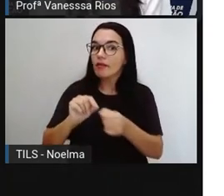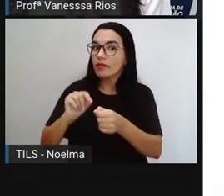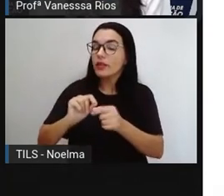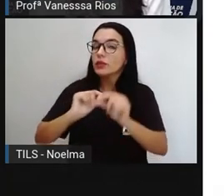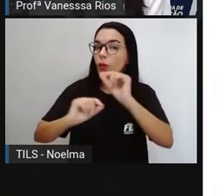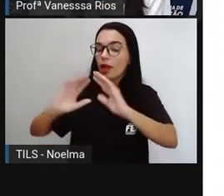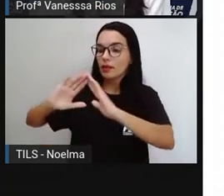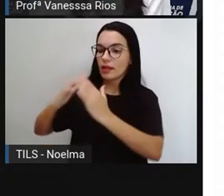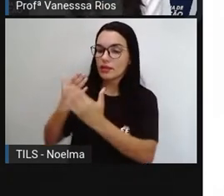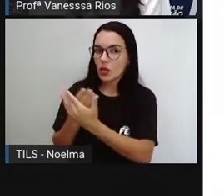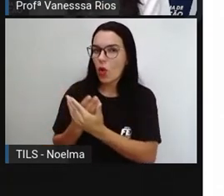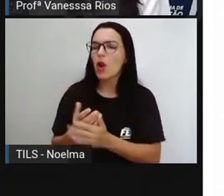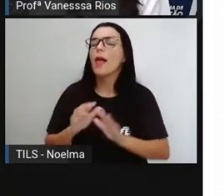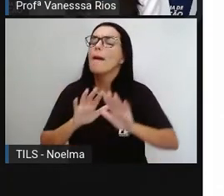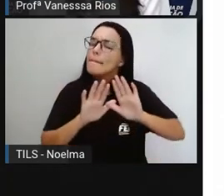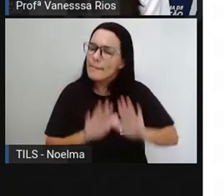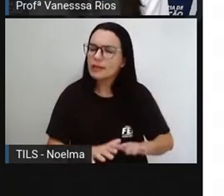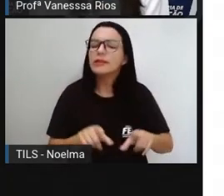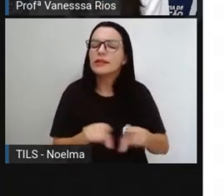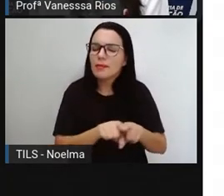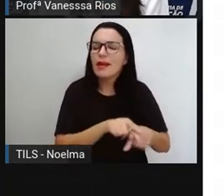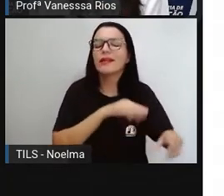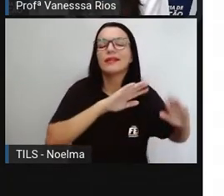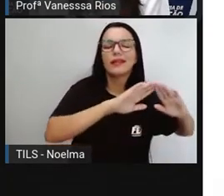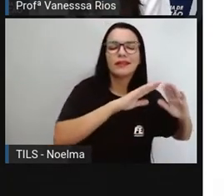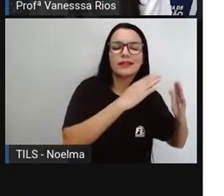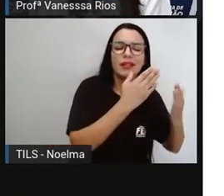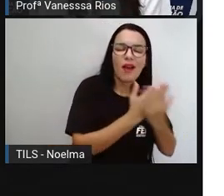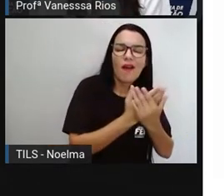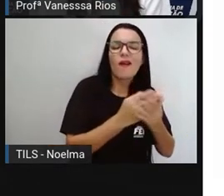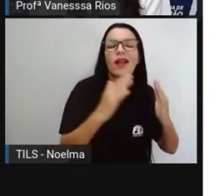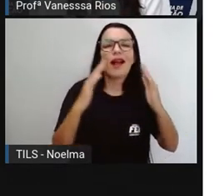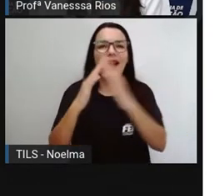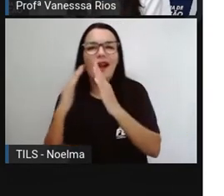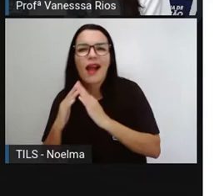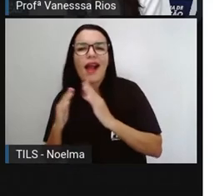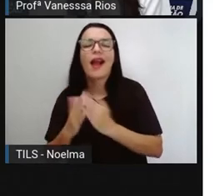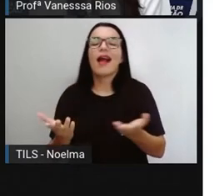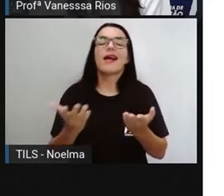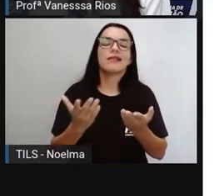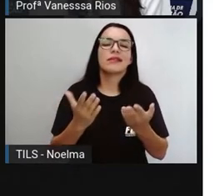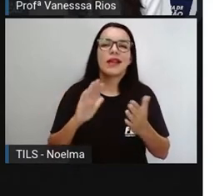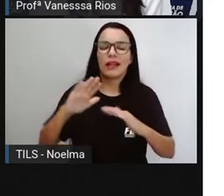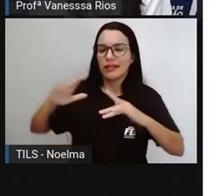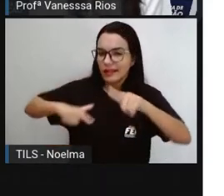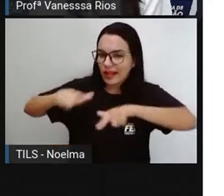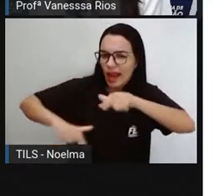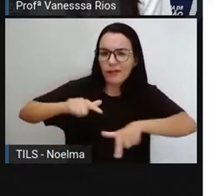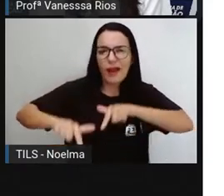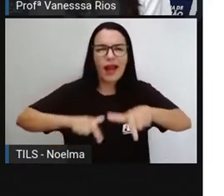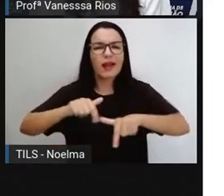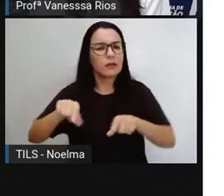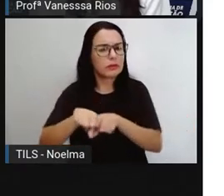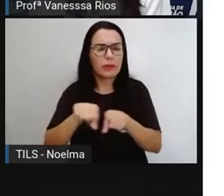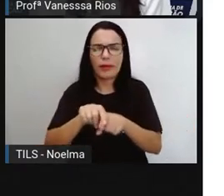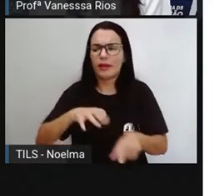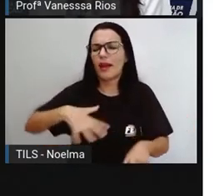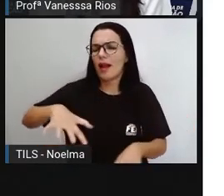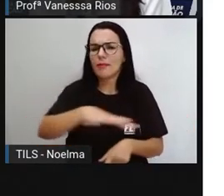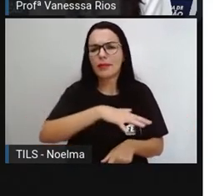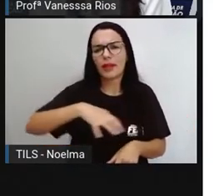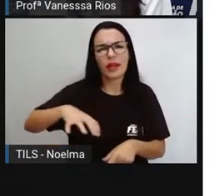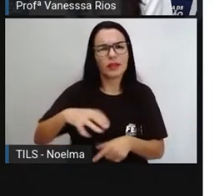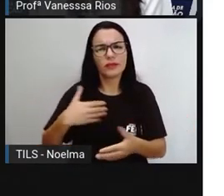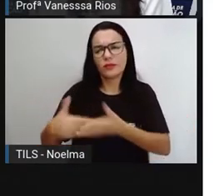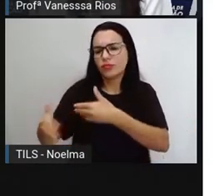mas pode ser feita em casa, no trabalho, e nos diversos ambientes que nós frequentamos aí, desde pequenos, né, até